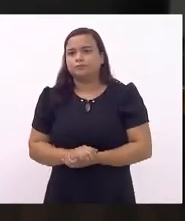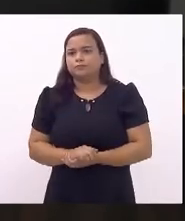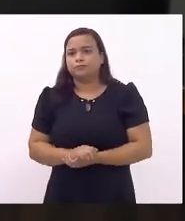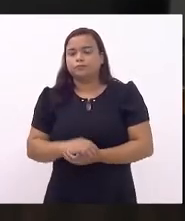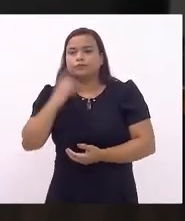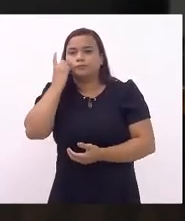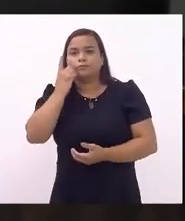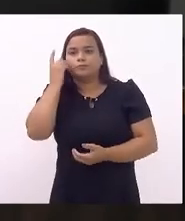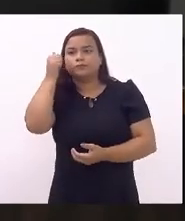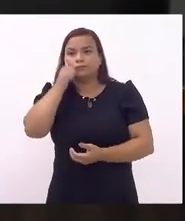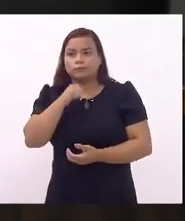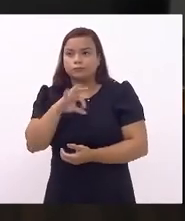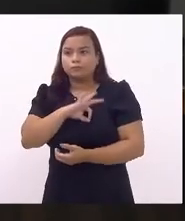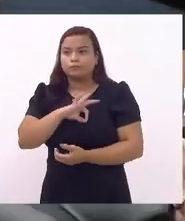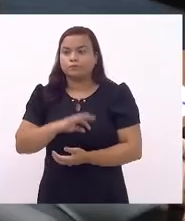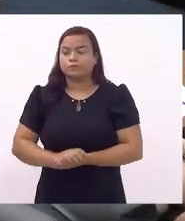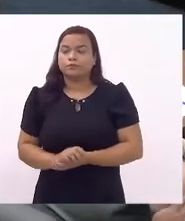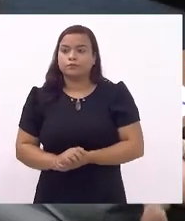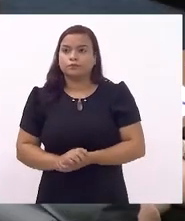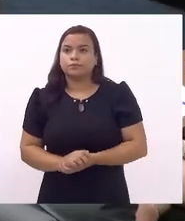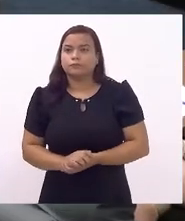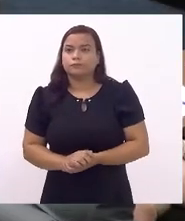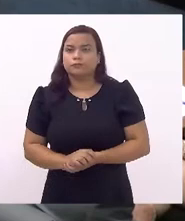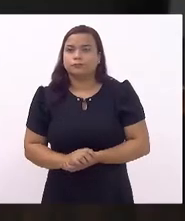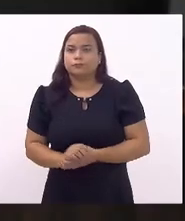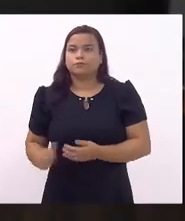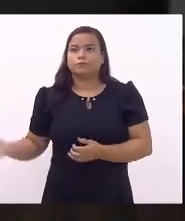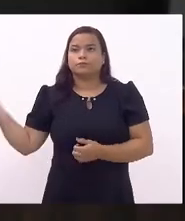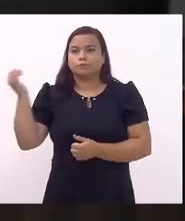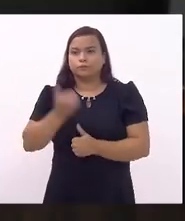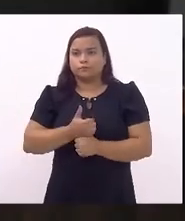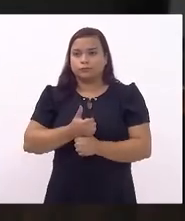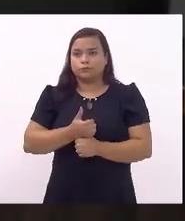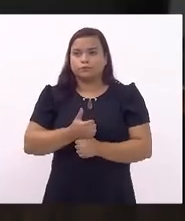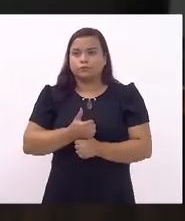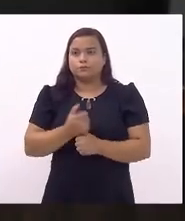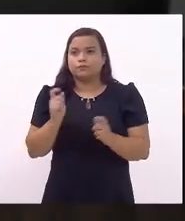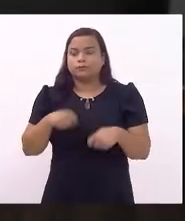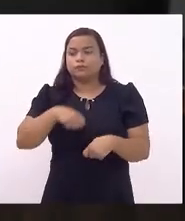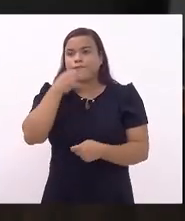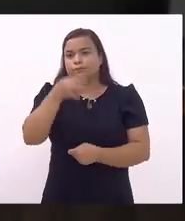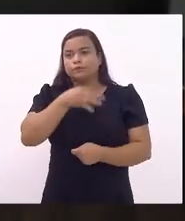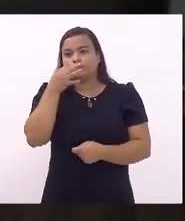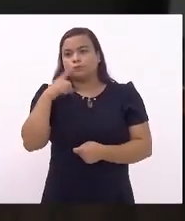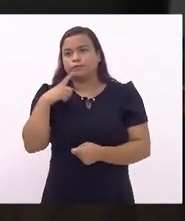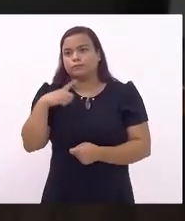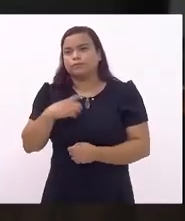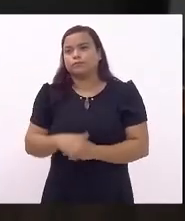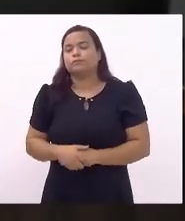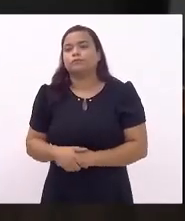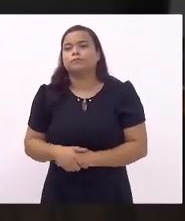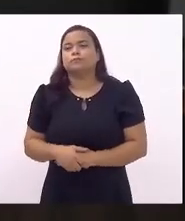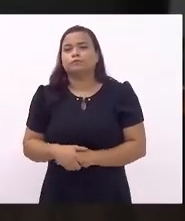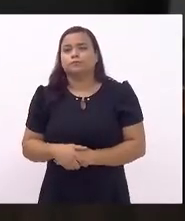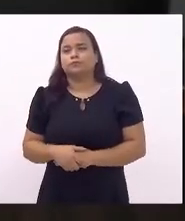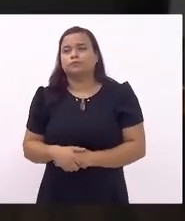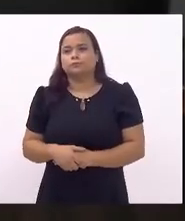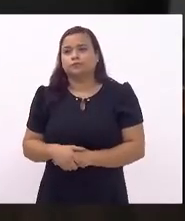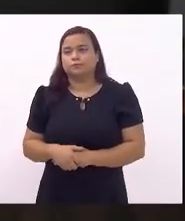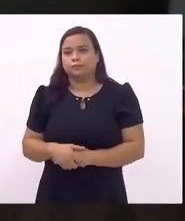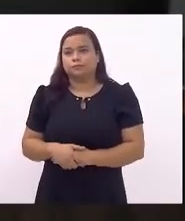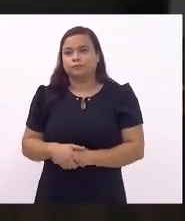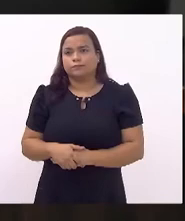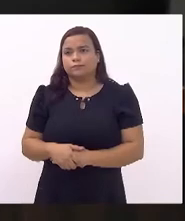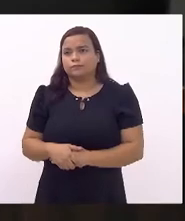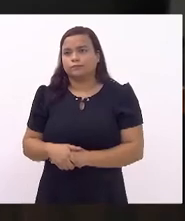Marta Rocha, é substitutivo, a excelência poderá emitir parecer no substitutivo projeto